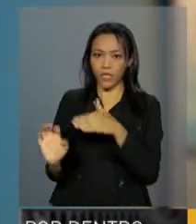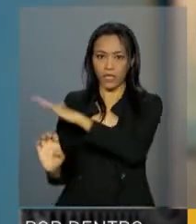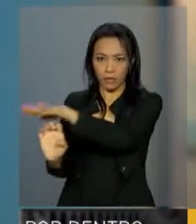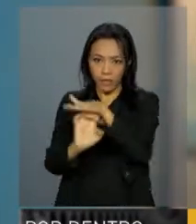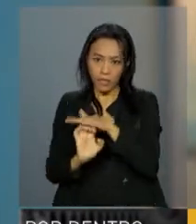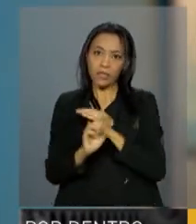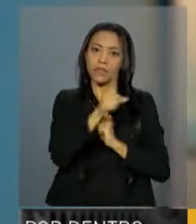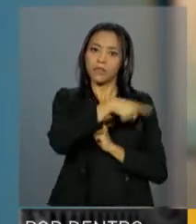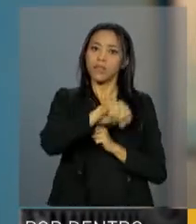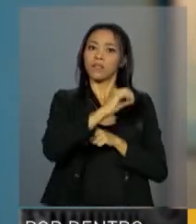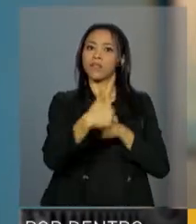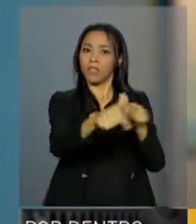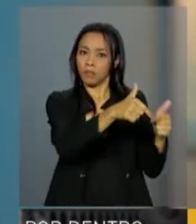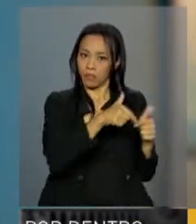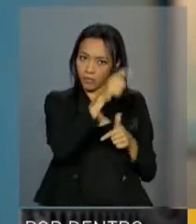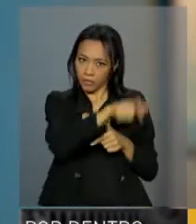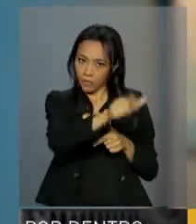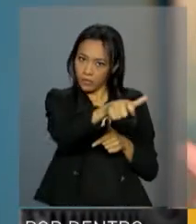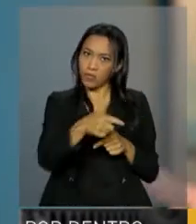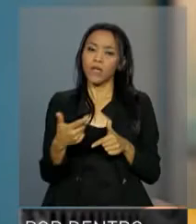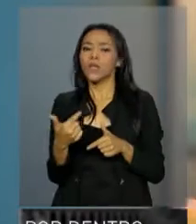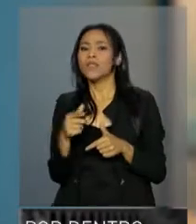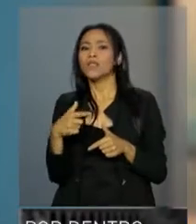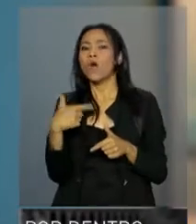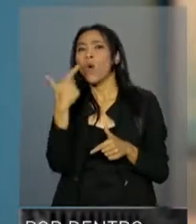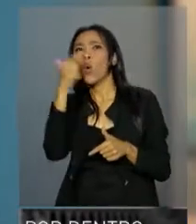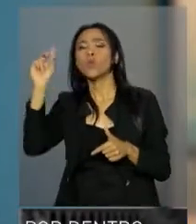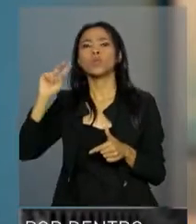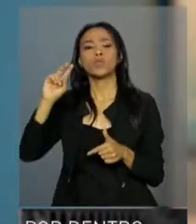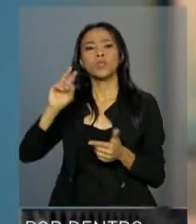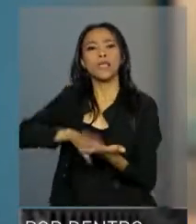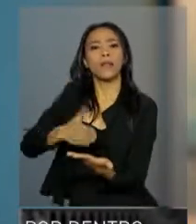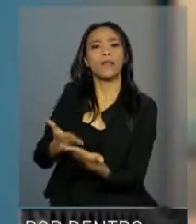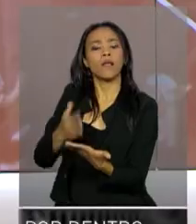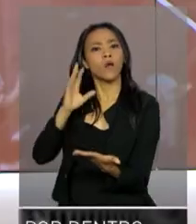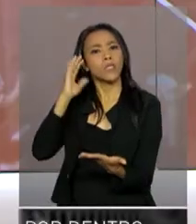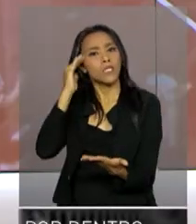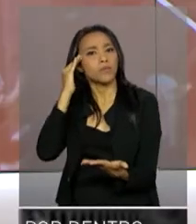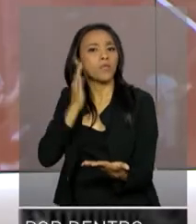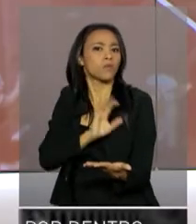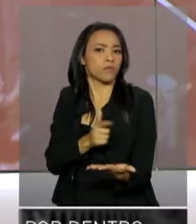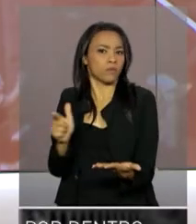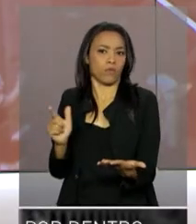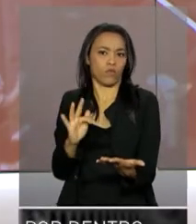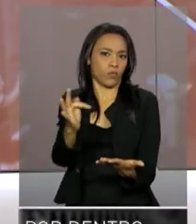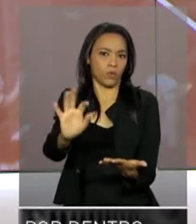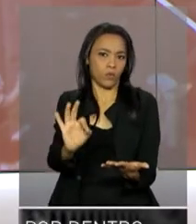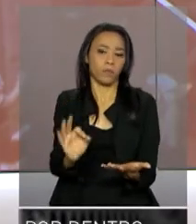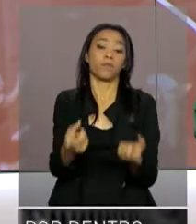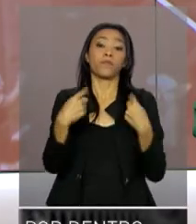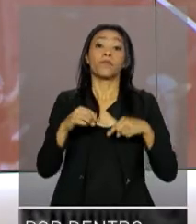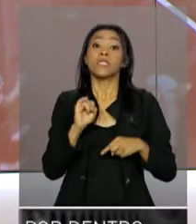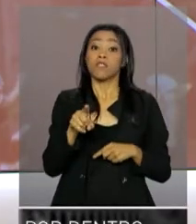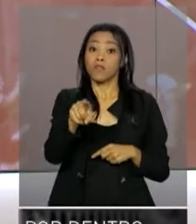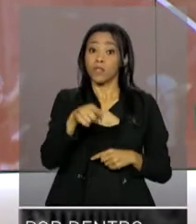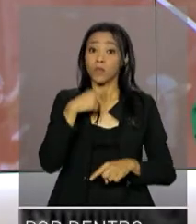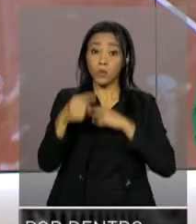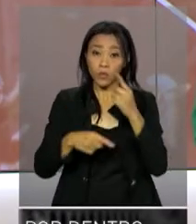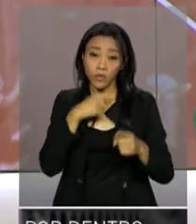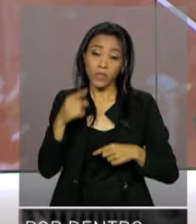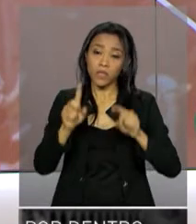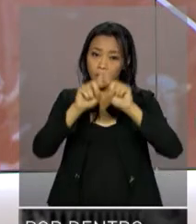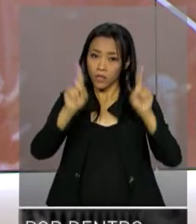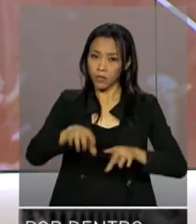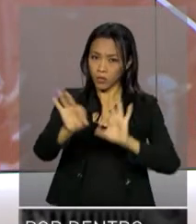coletivos não poderão ter um outro entendimento legal no futuro. Você tem dúvidas sobre algum projeto ou